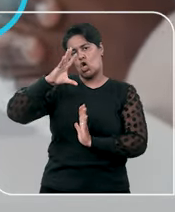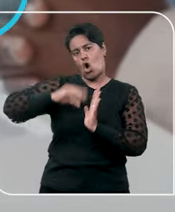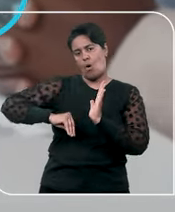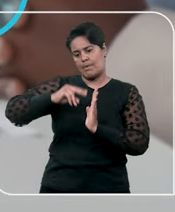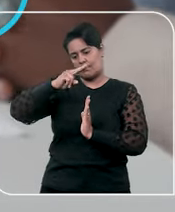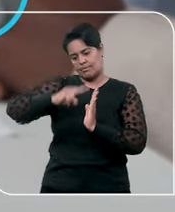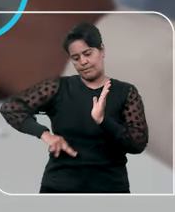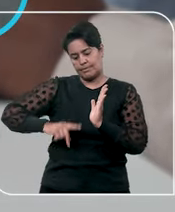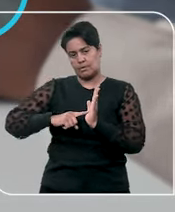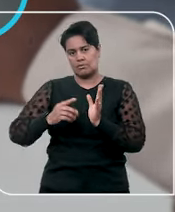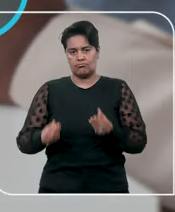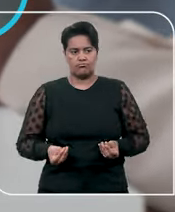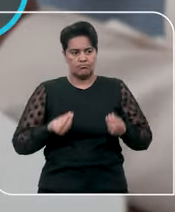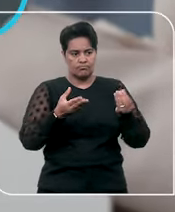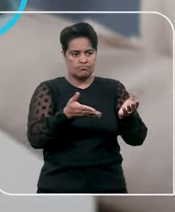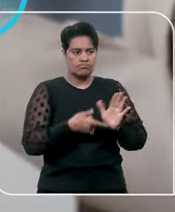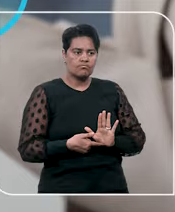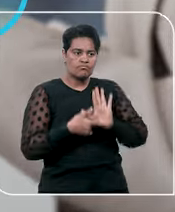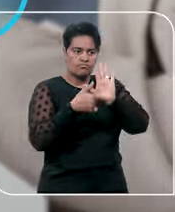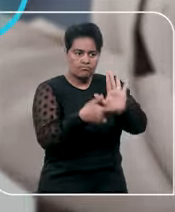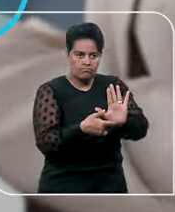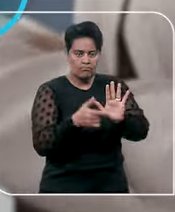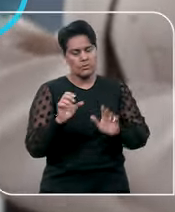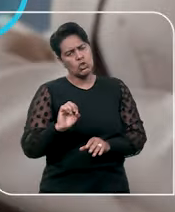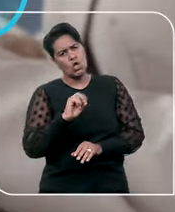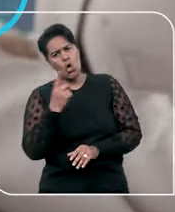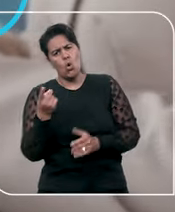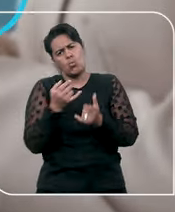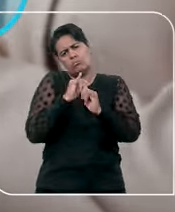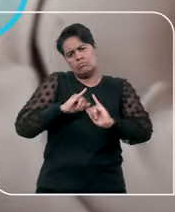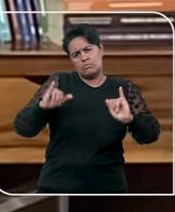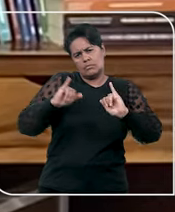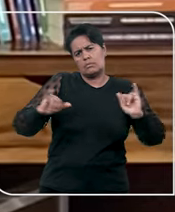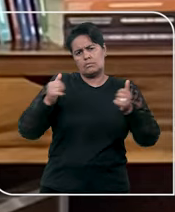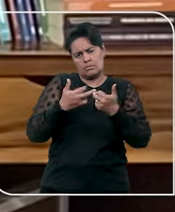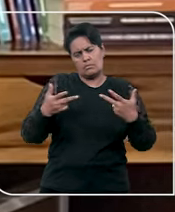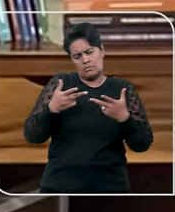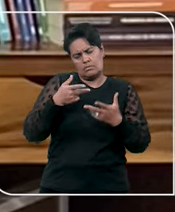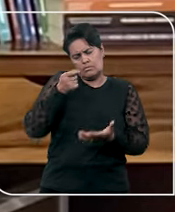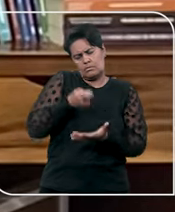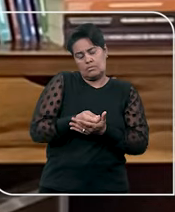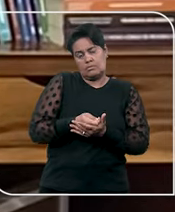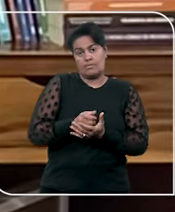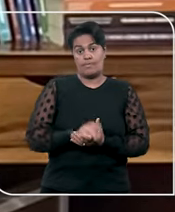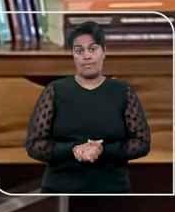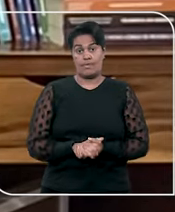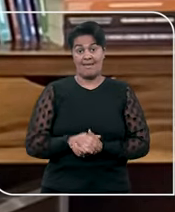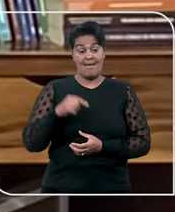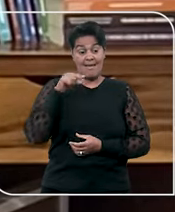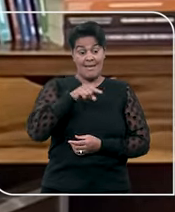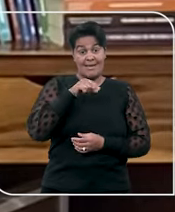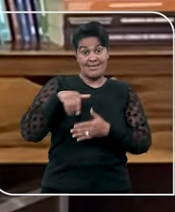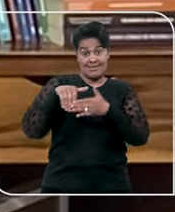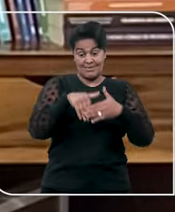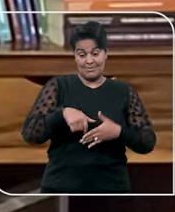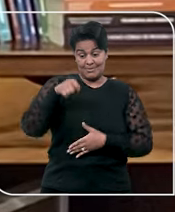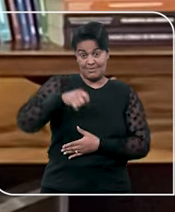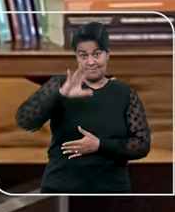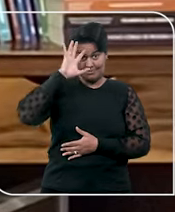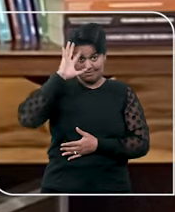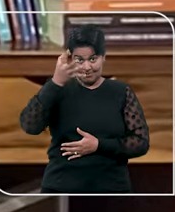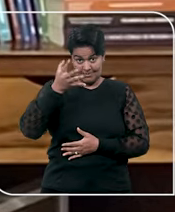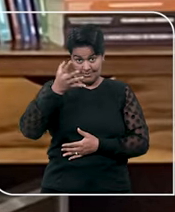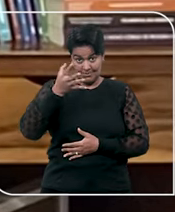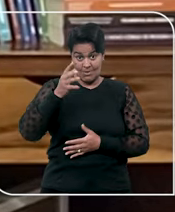ou de publicações autorizadas pelos tribunais de jurisprudência. Esse acórdão paradigma, a prova da